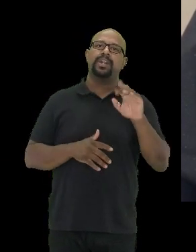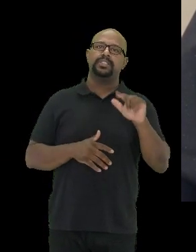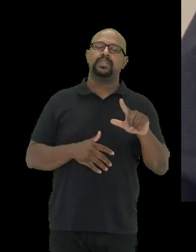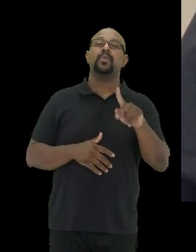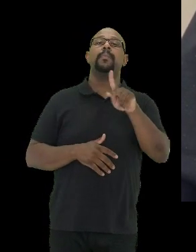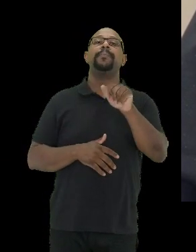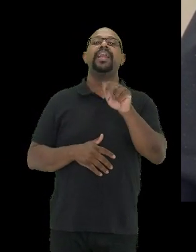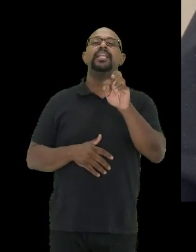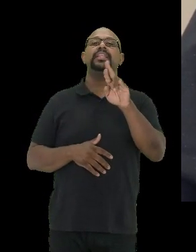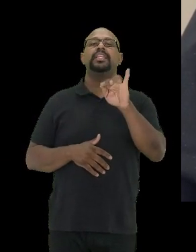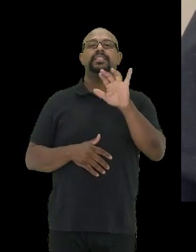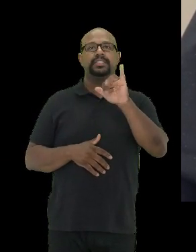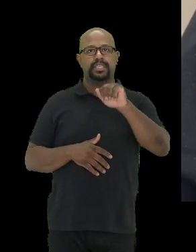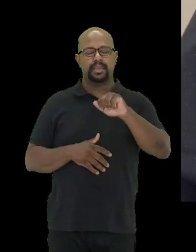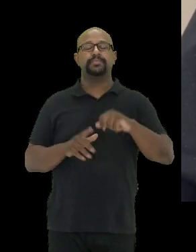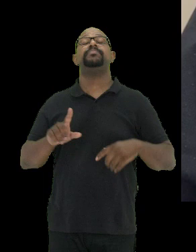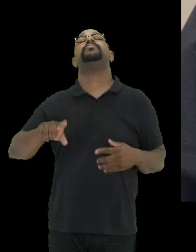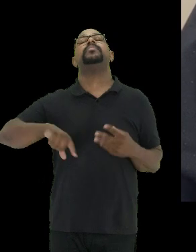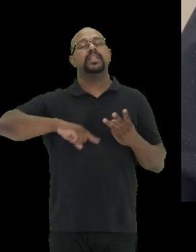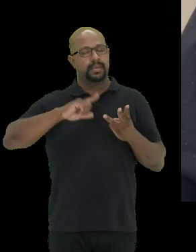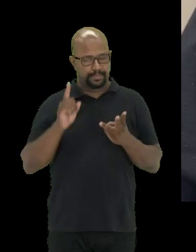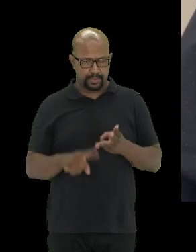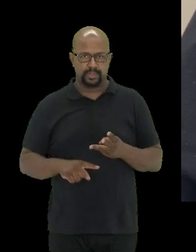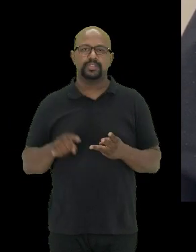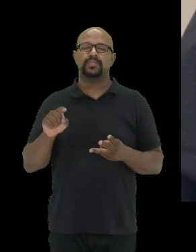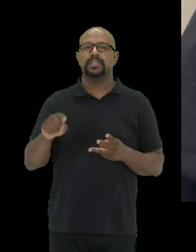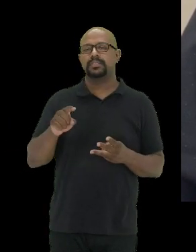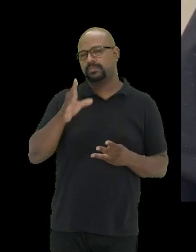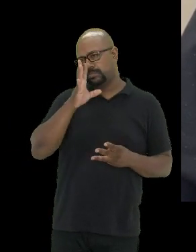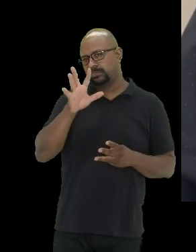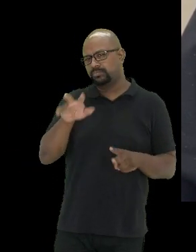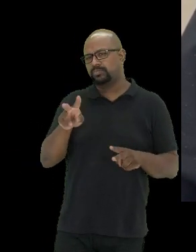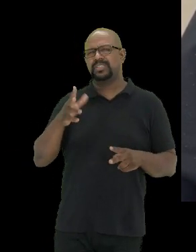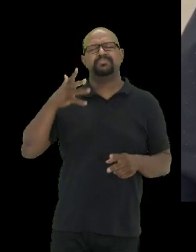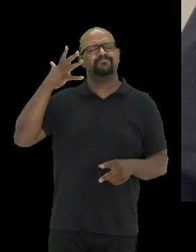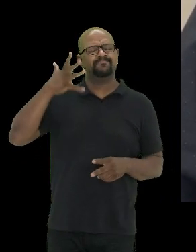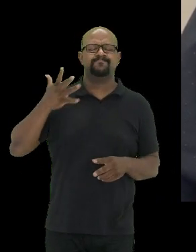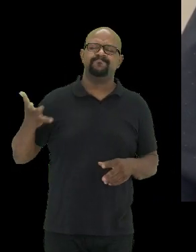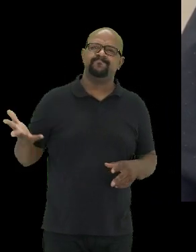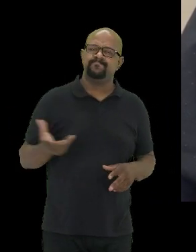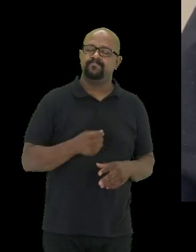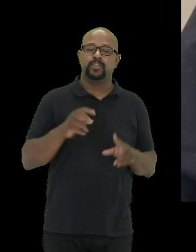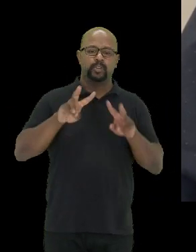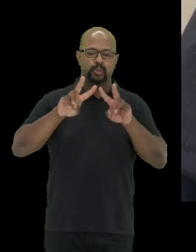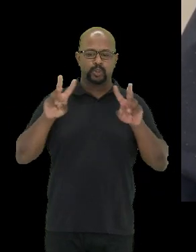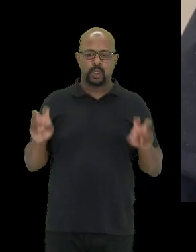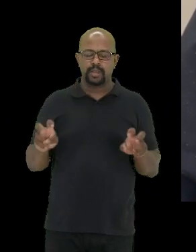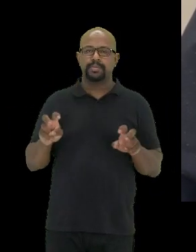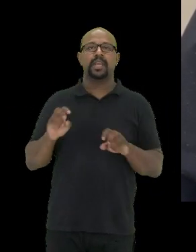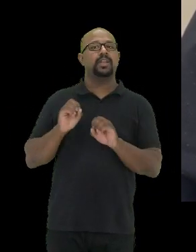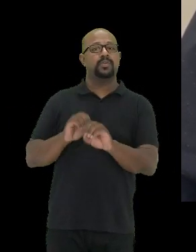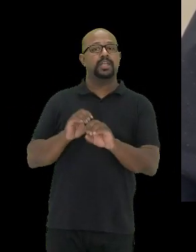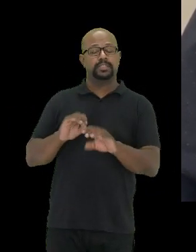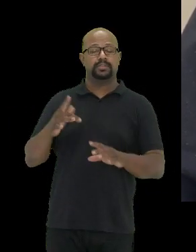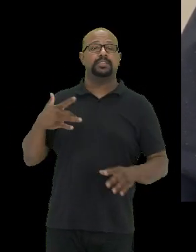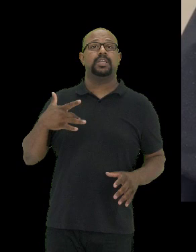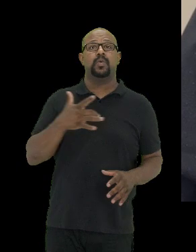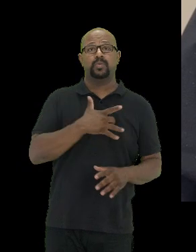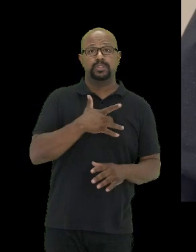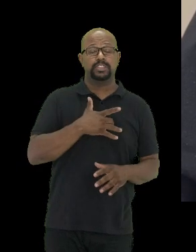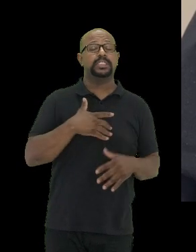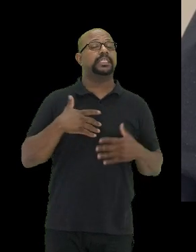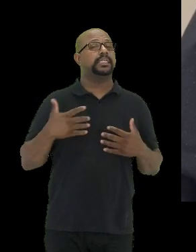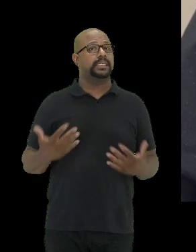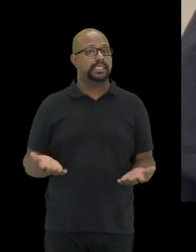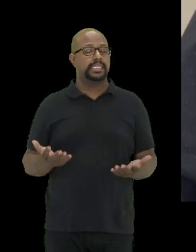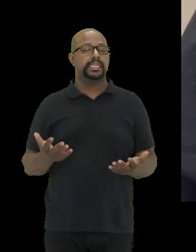Castanheiras. E depois, nós ouvimos uma importante palestra sobre a educação em saúde e